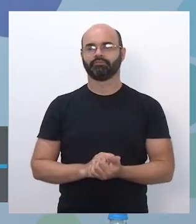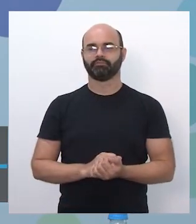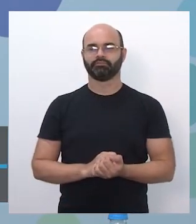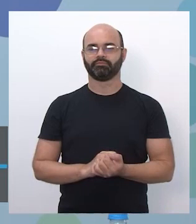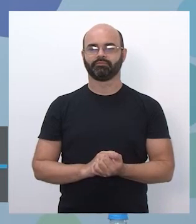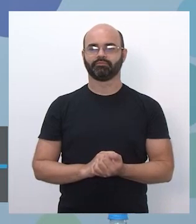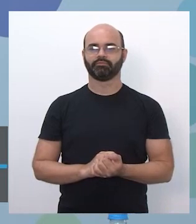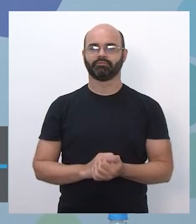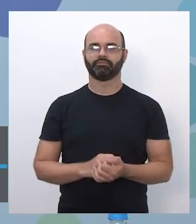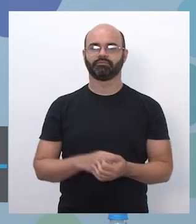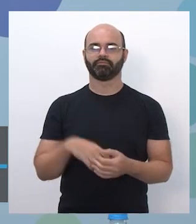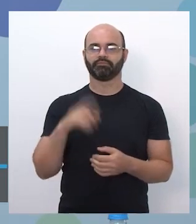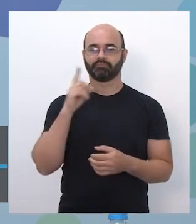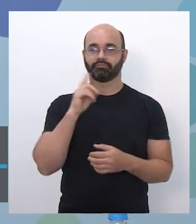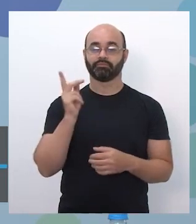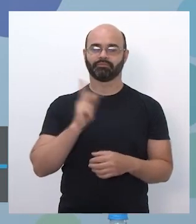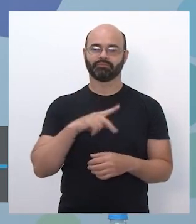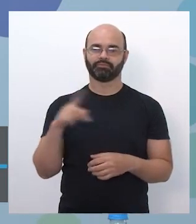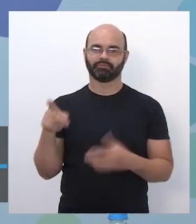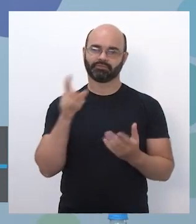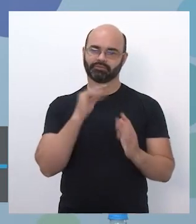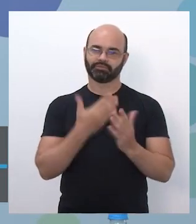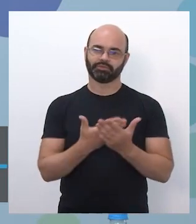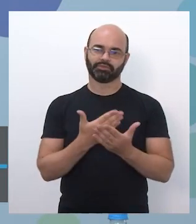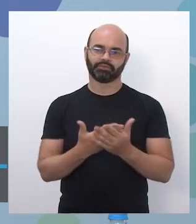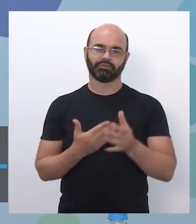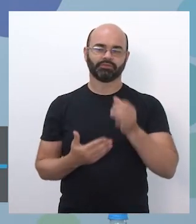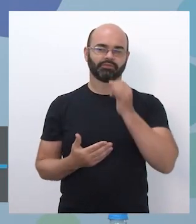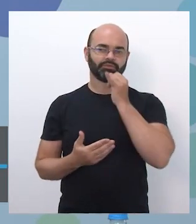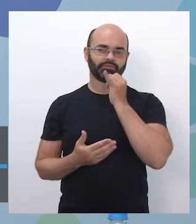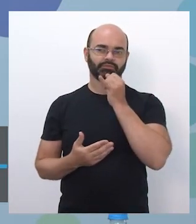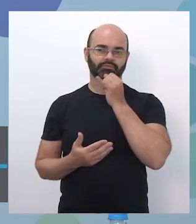você se torne professor organizador de estudo, para conseguir